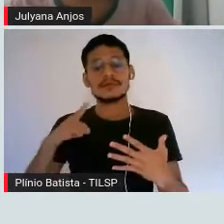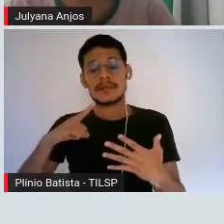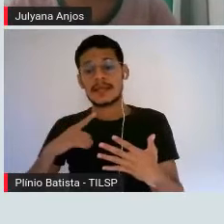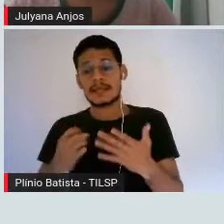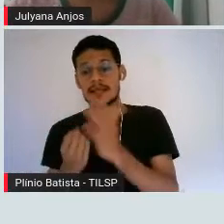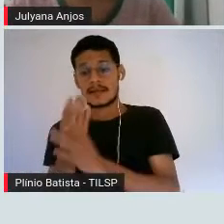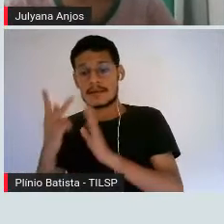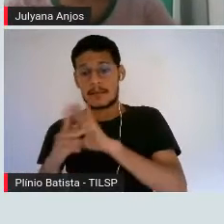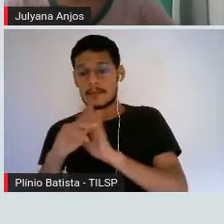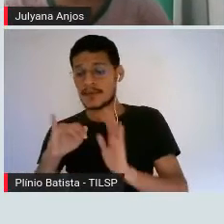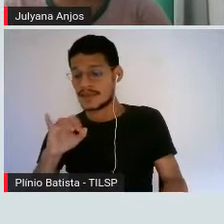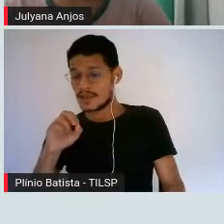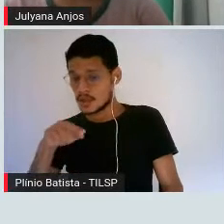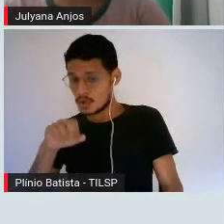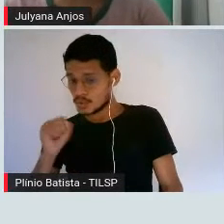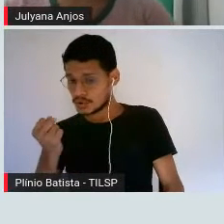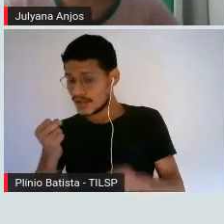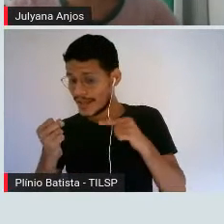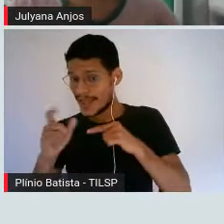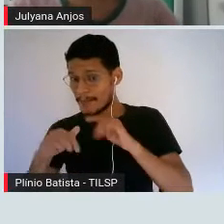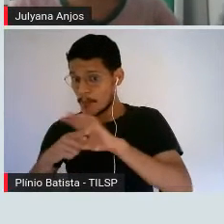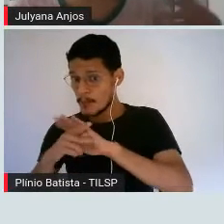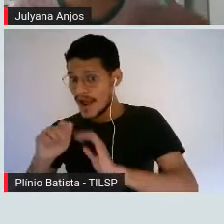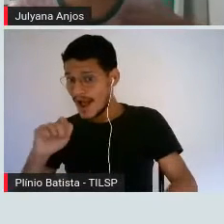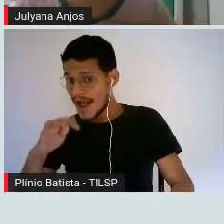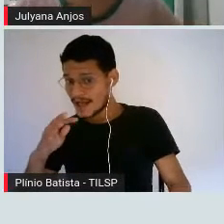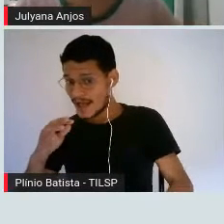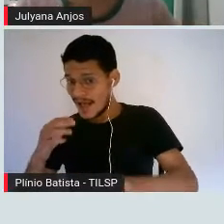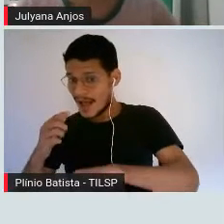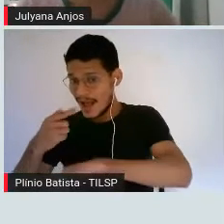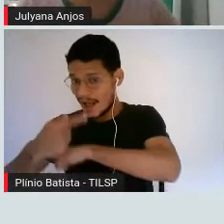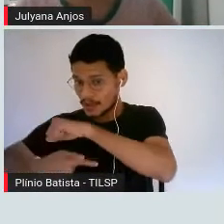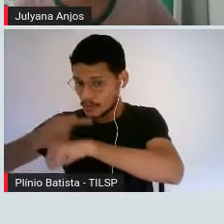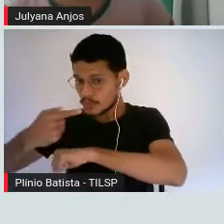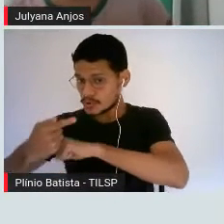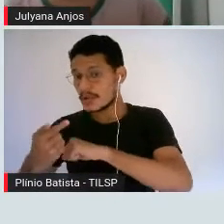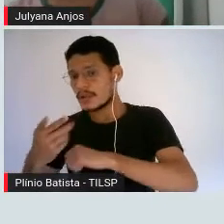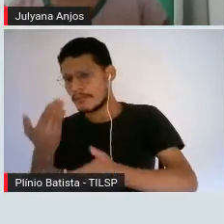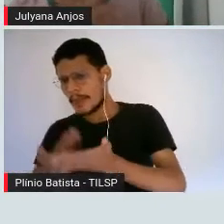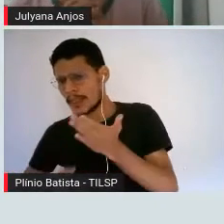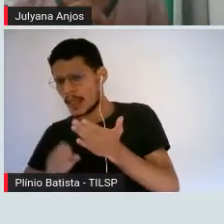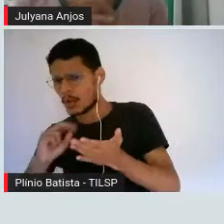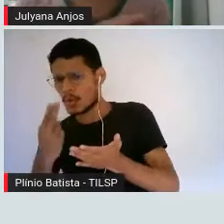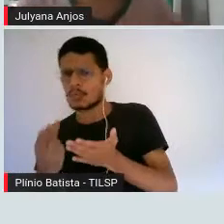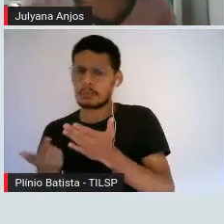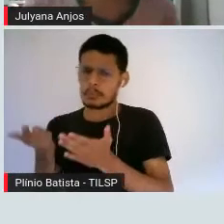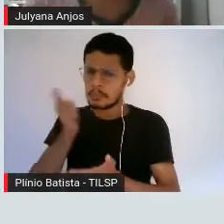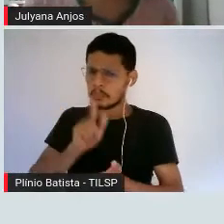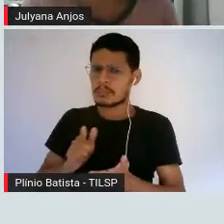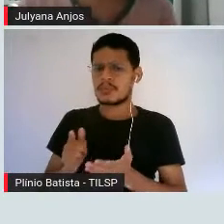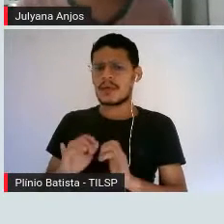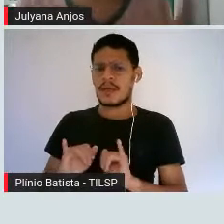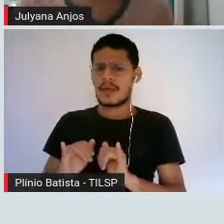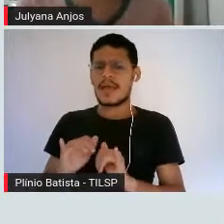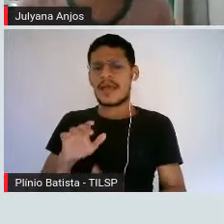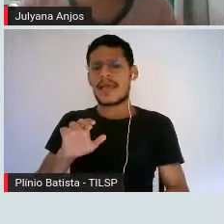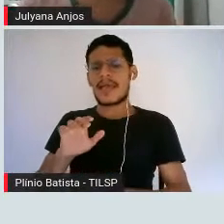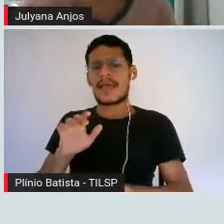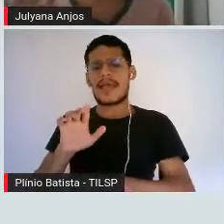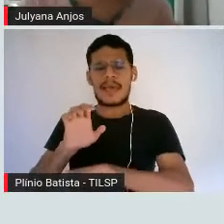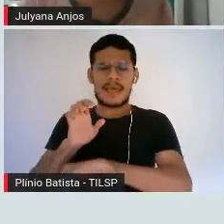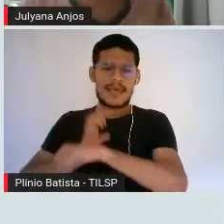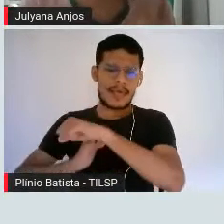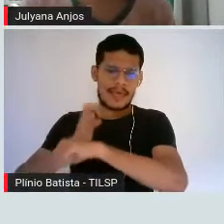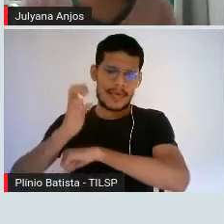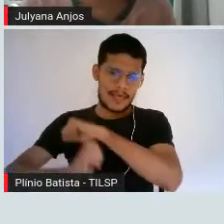Lembrando que íons são aqueles átomos, né? Que perderam ou ganharam determinados elétrons. E eles vão ser muito importantes para que a gente consiga desenvolver